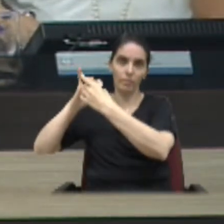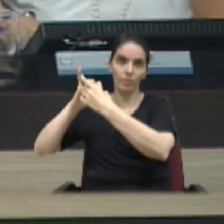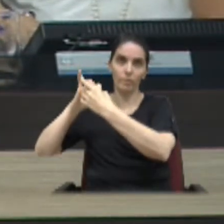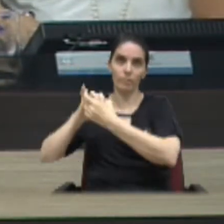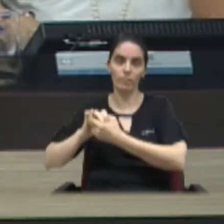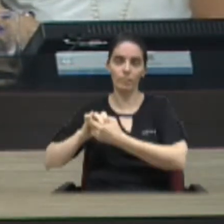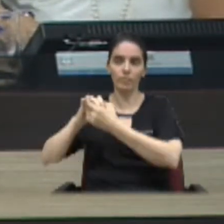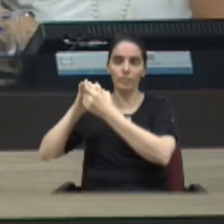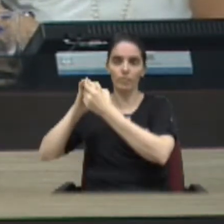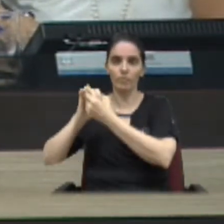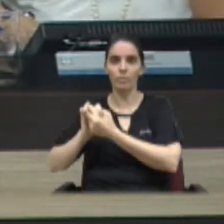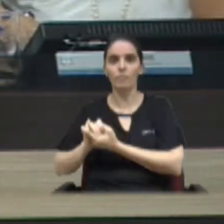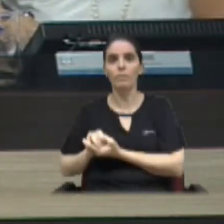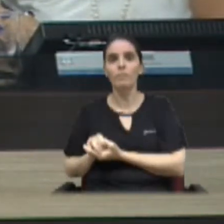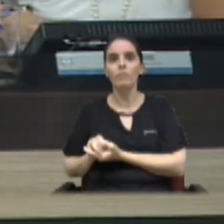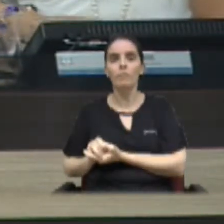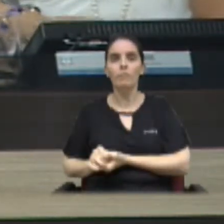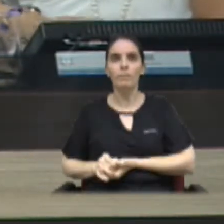está